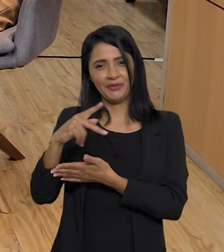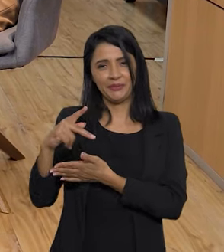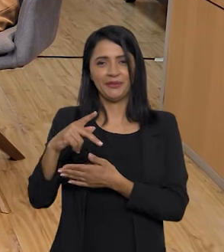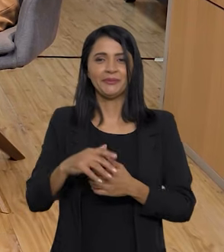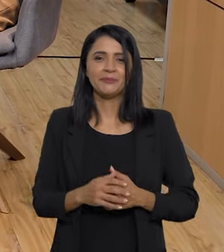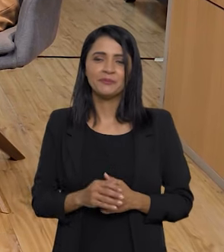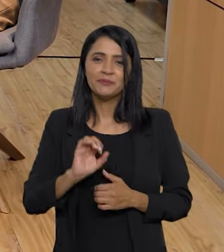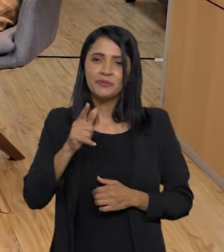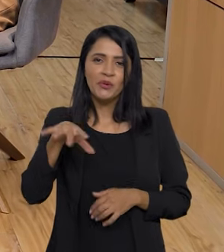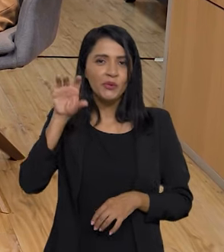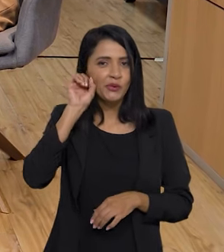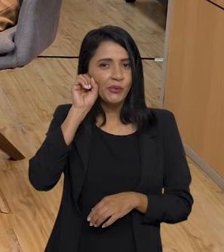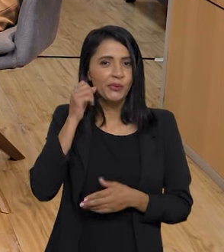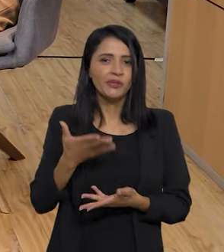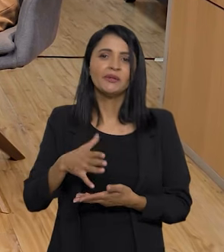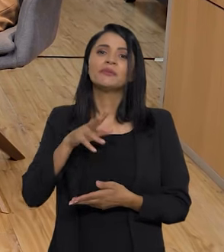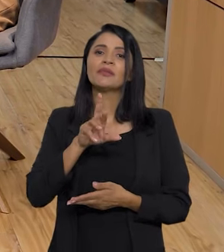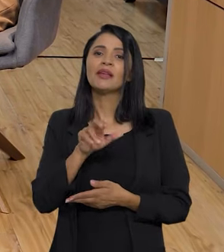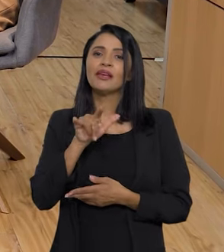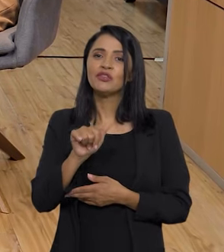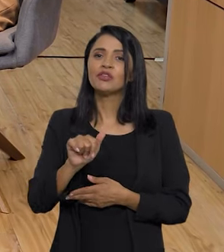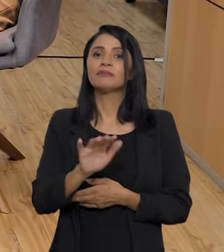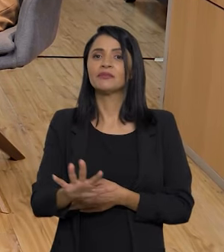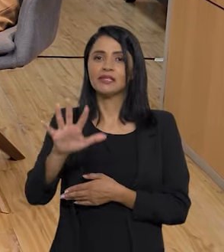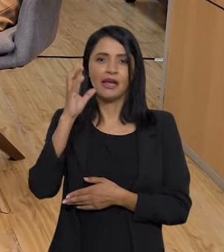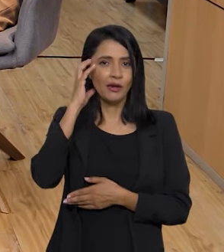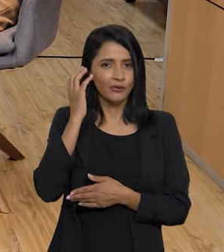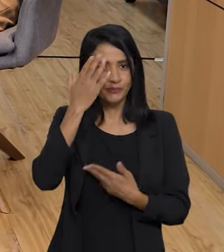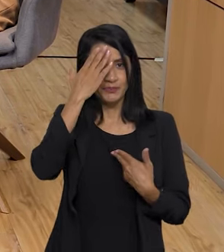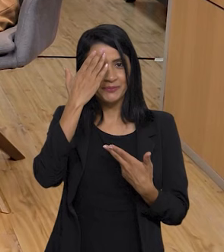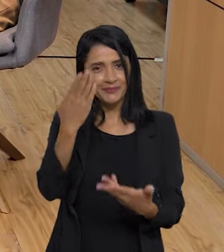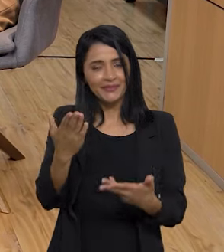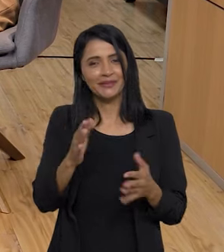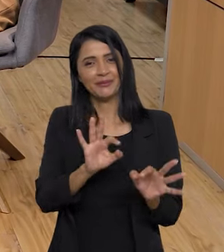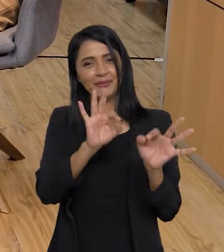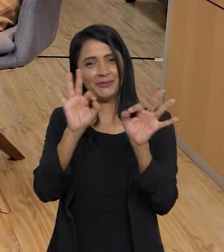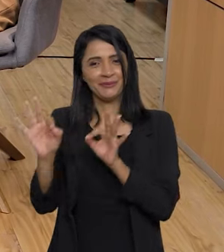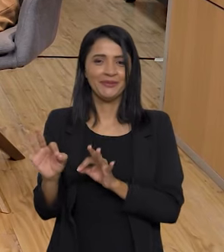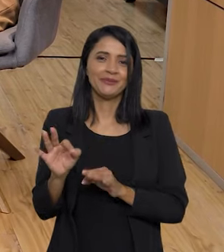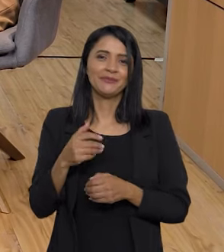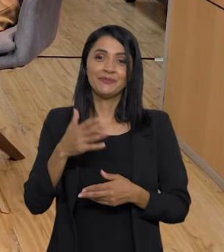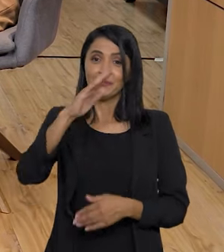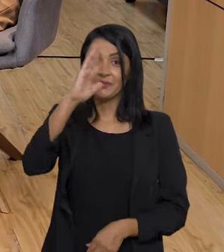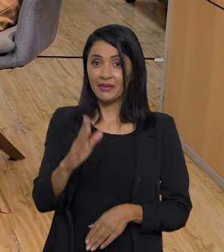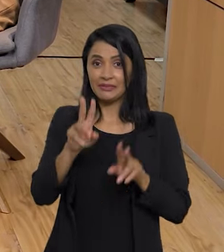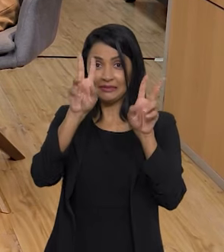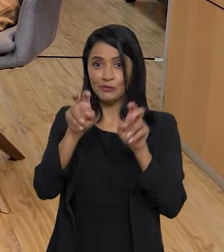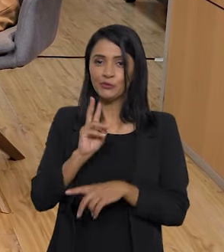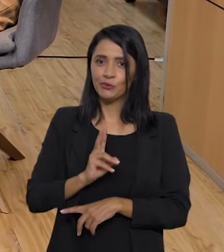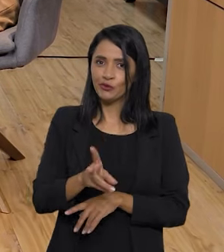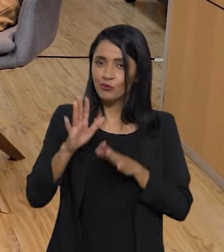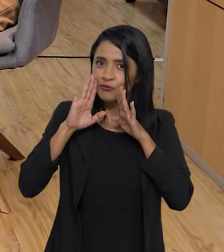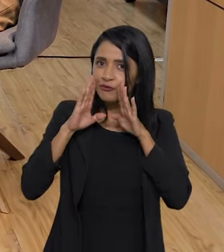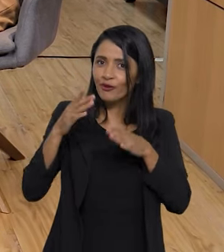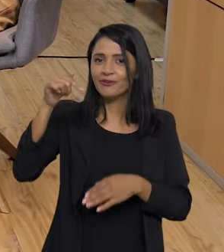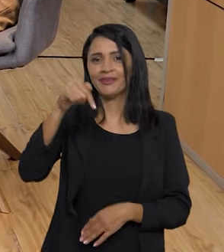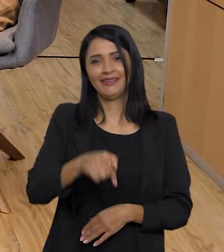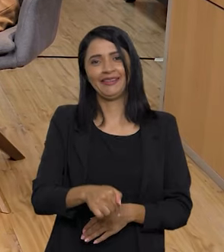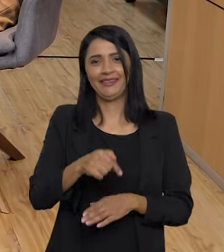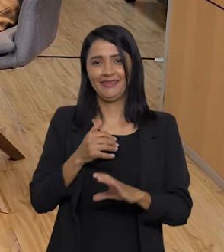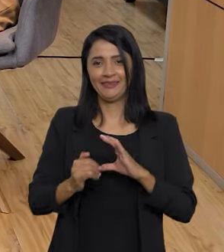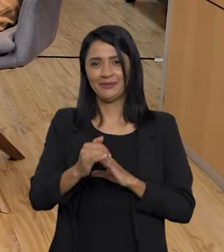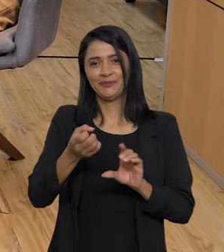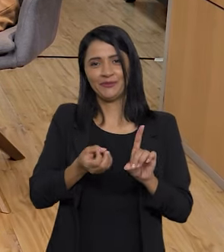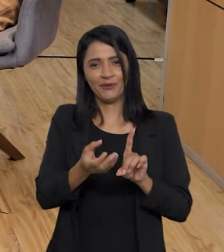aplicativo. ou ouça na Rede Nacional de Rádios. Obrigada pela companhia. E o Brasil continua em pauta